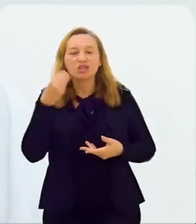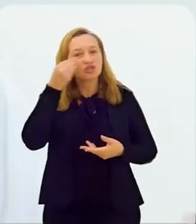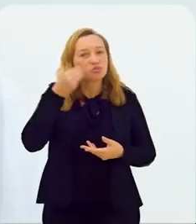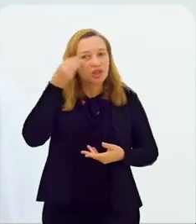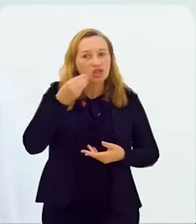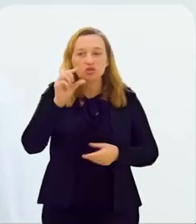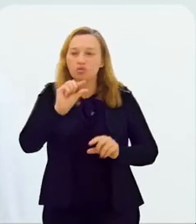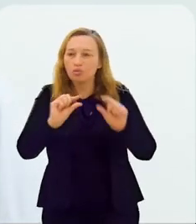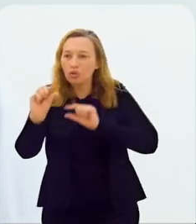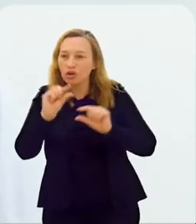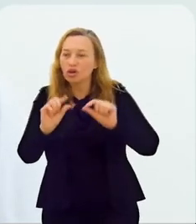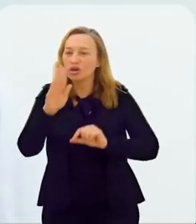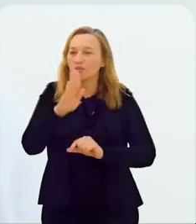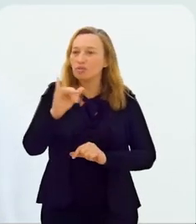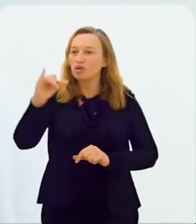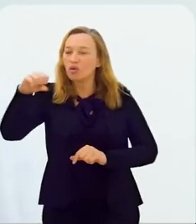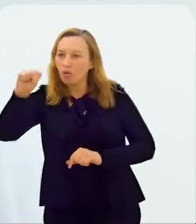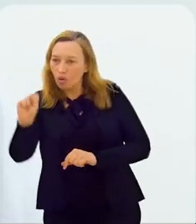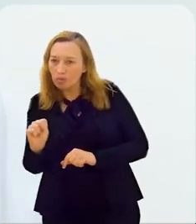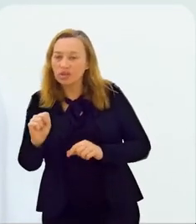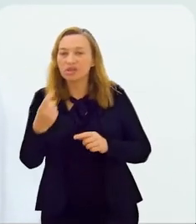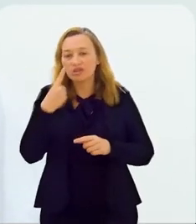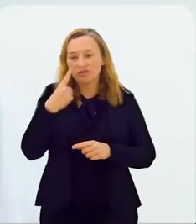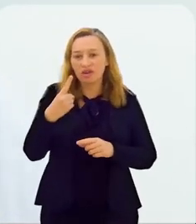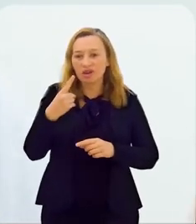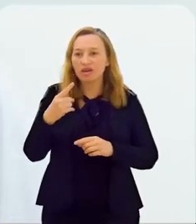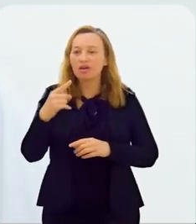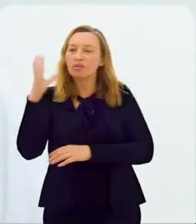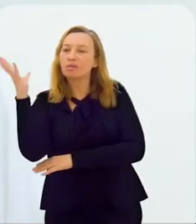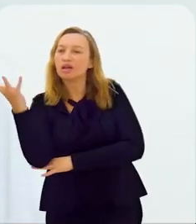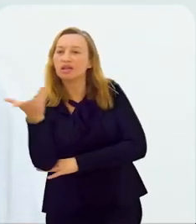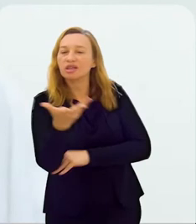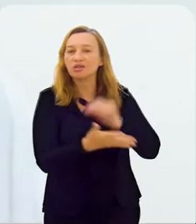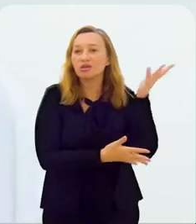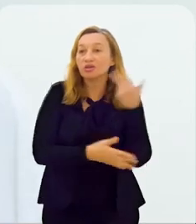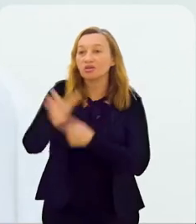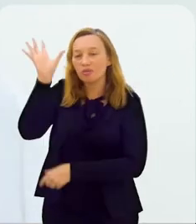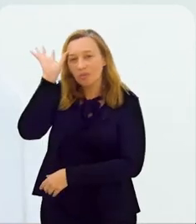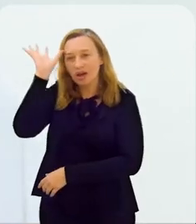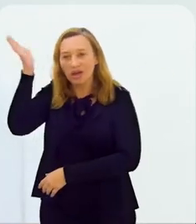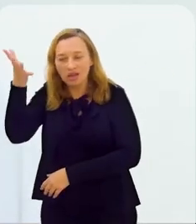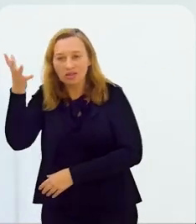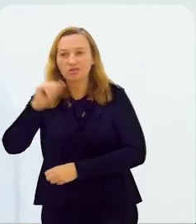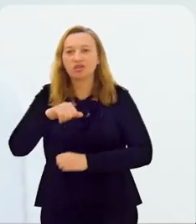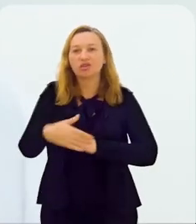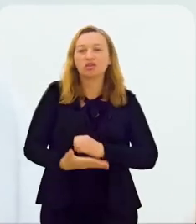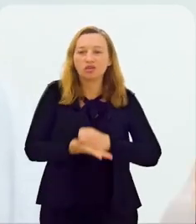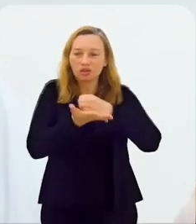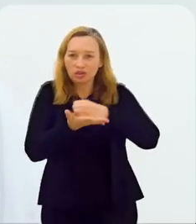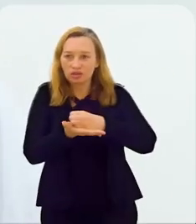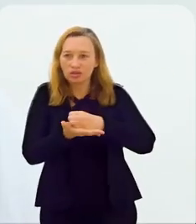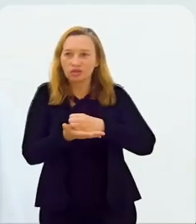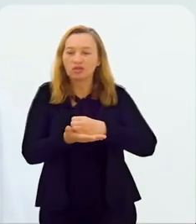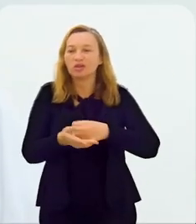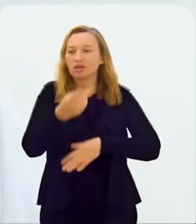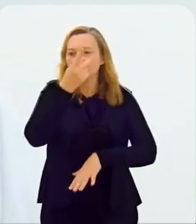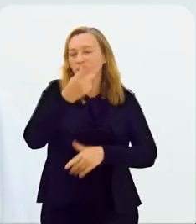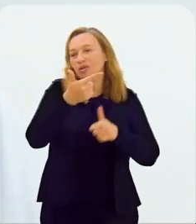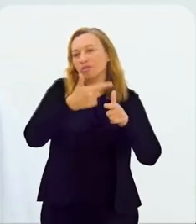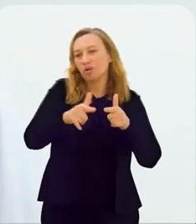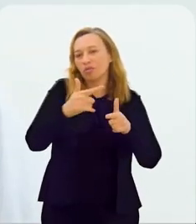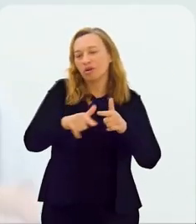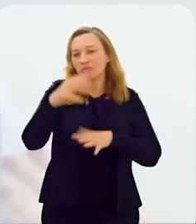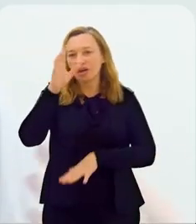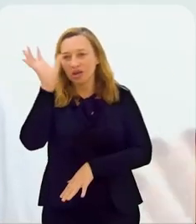Brasil. Queria você falasse um pouquinho sobre a experiência de conectar biomas e de olhar também para a natureza como solução de